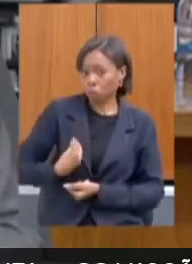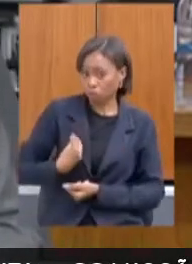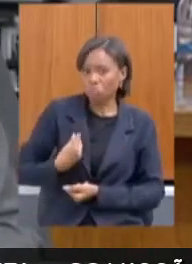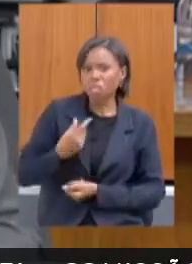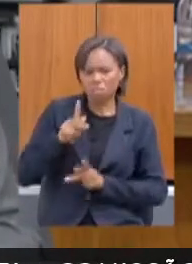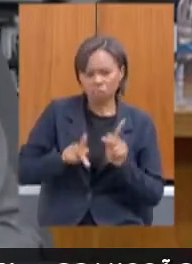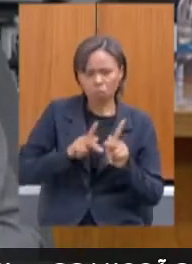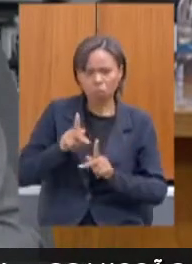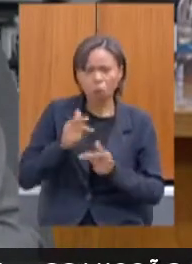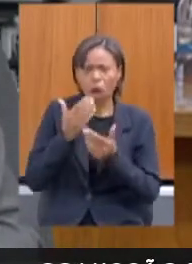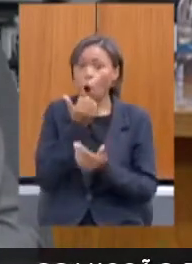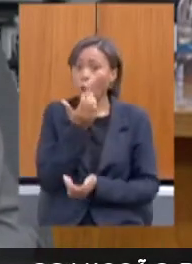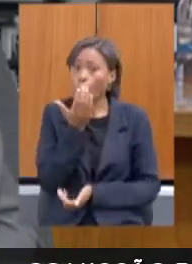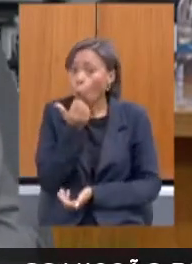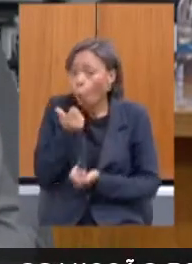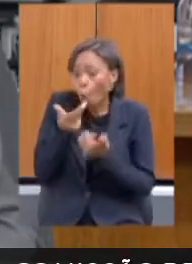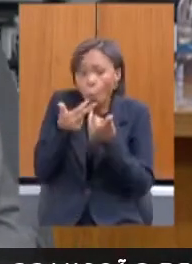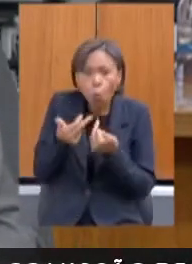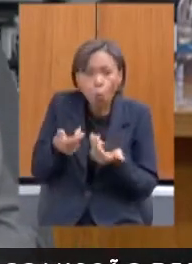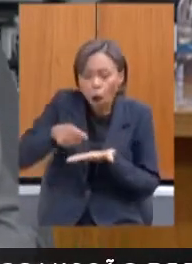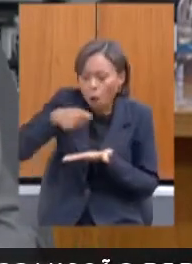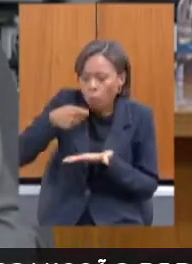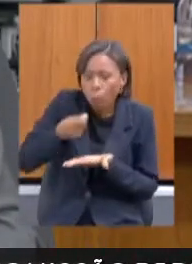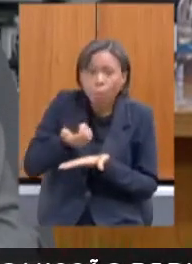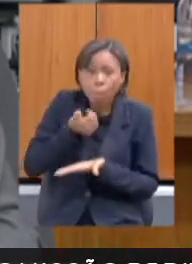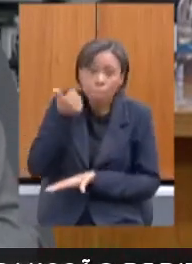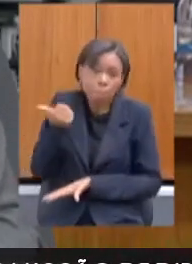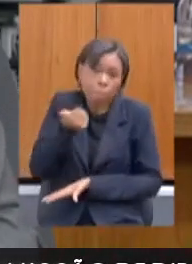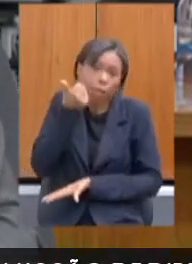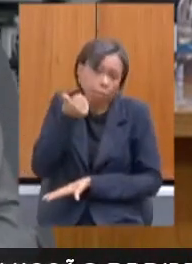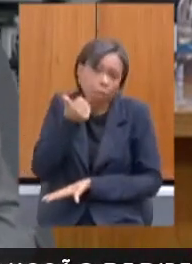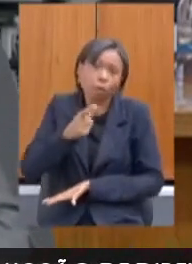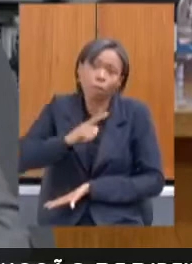pessoas se alimentam melhor, as pessoas têm mais recursos para poder